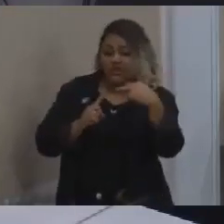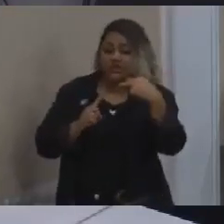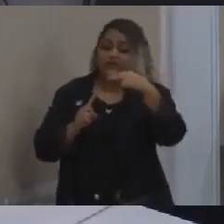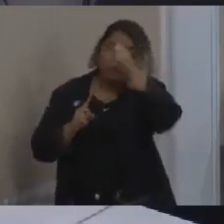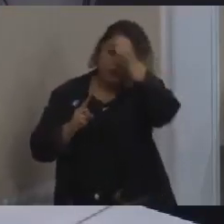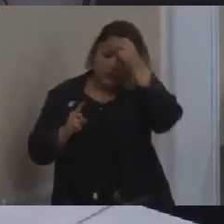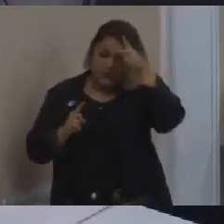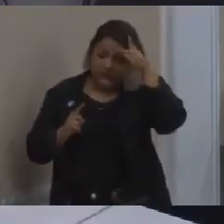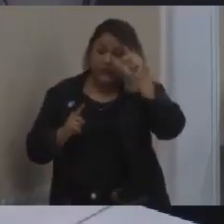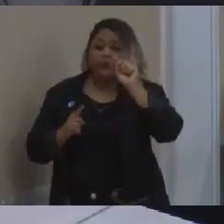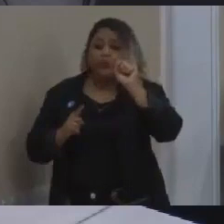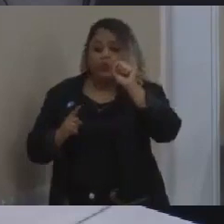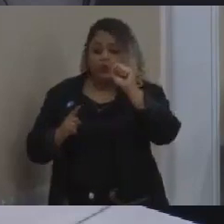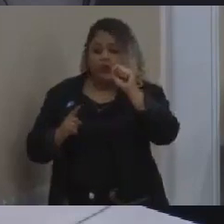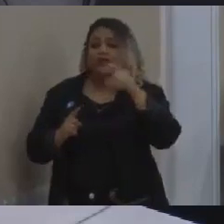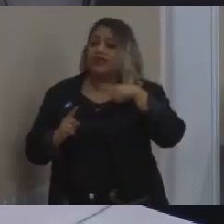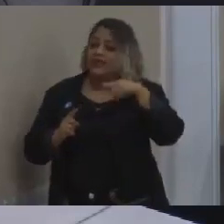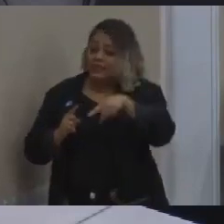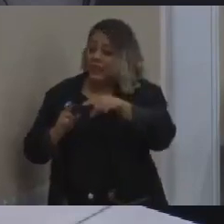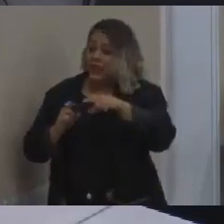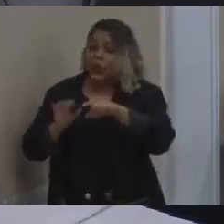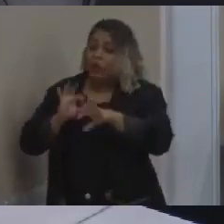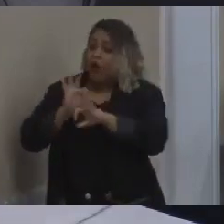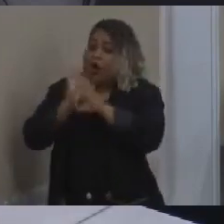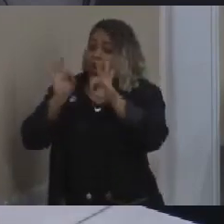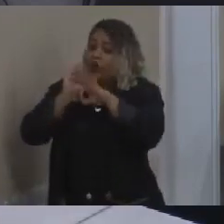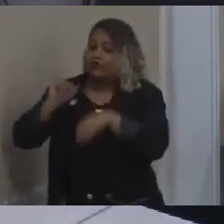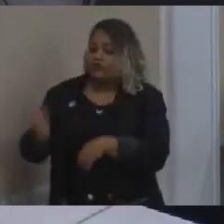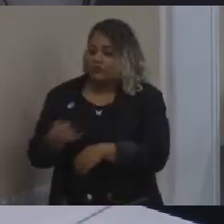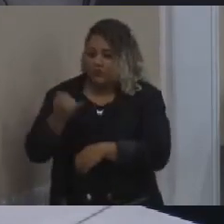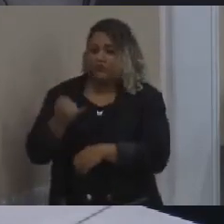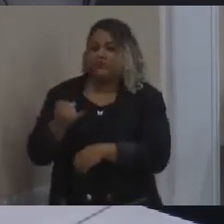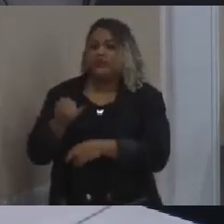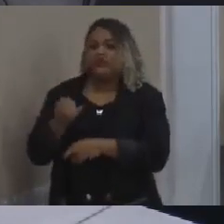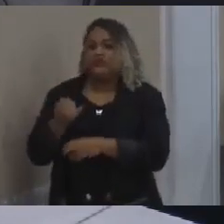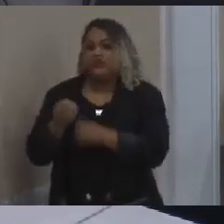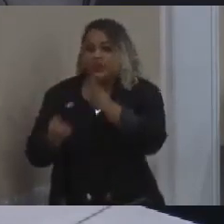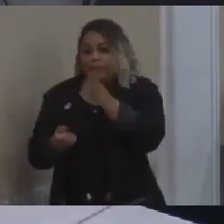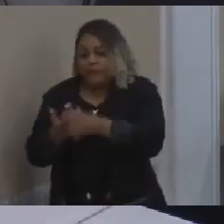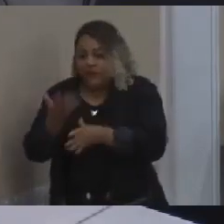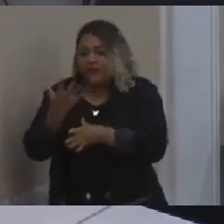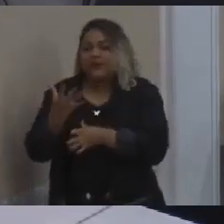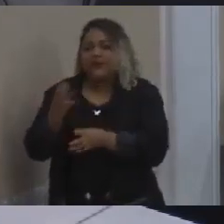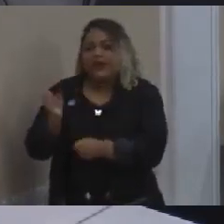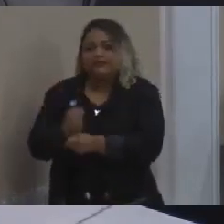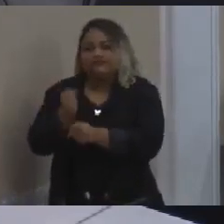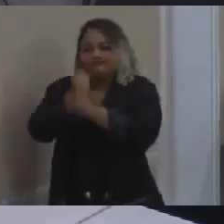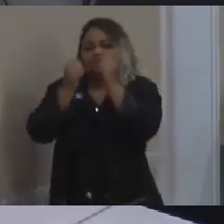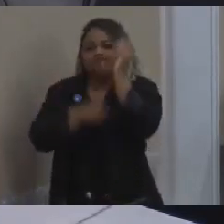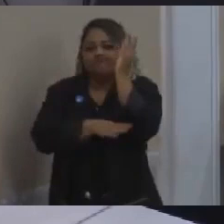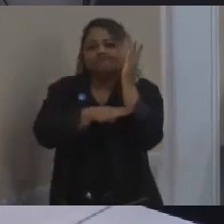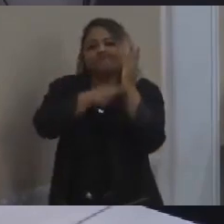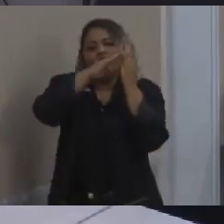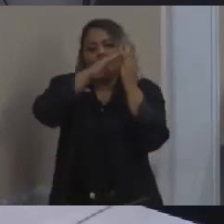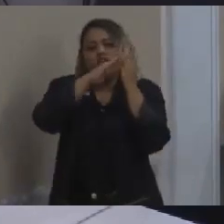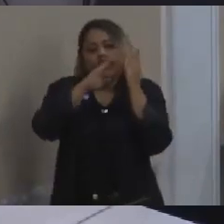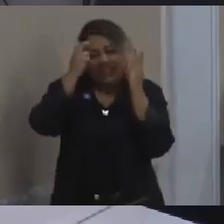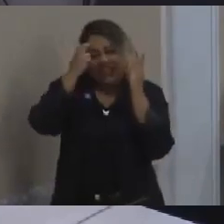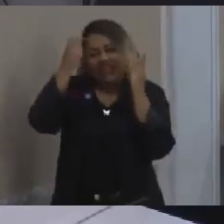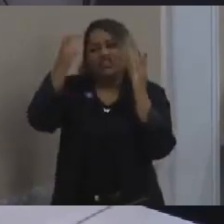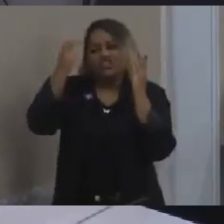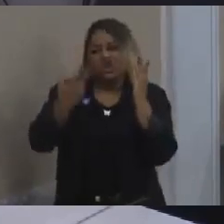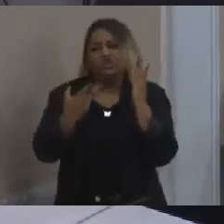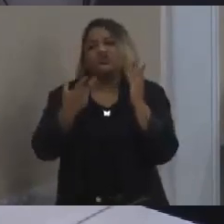que a gente tem uma mega oportunidade de fazer um adensamento inteligente para atender, inclusive, essa demanda da